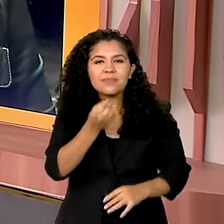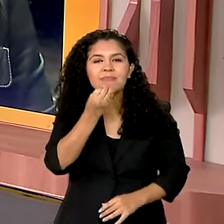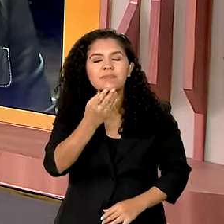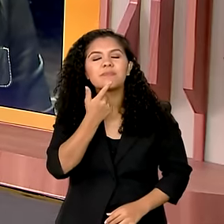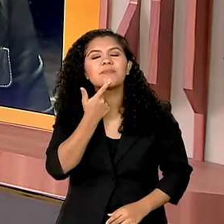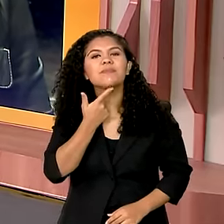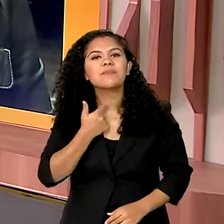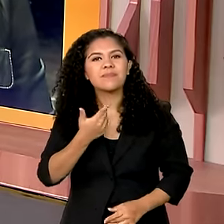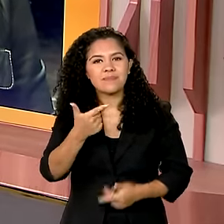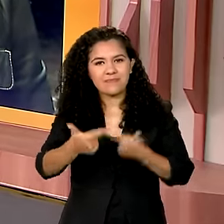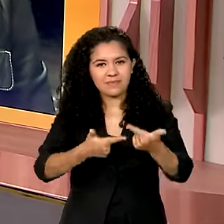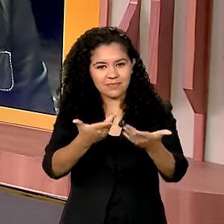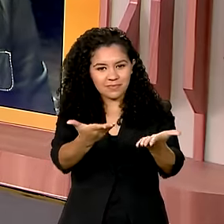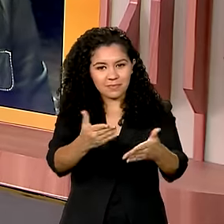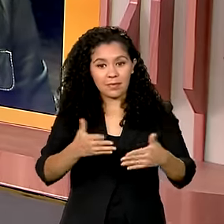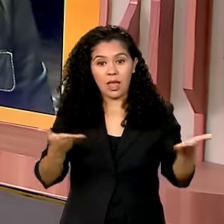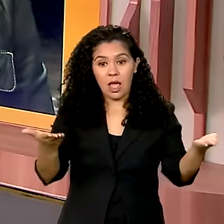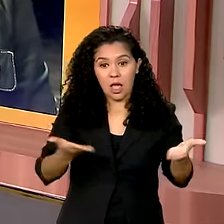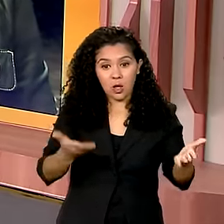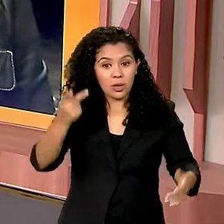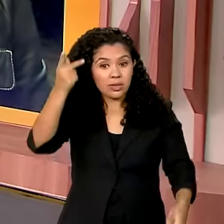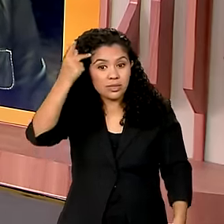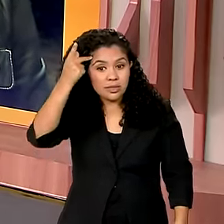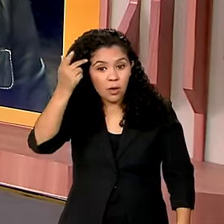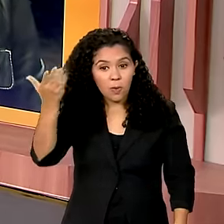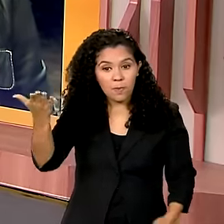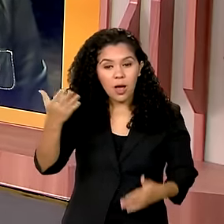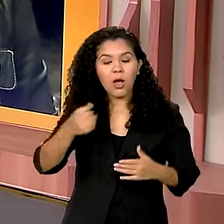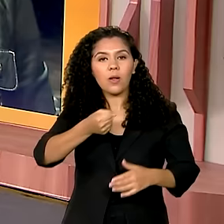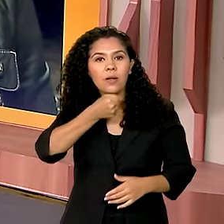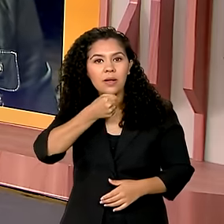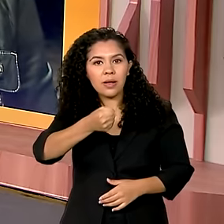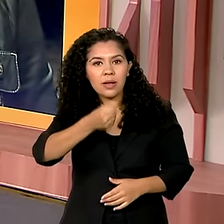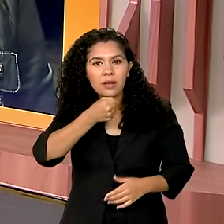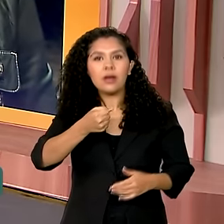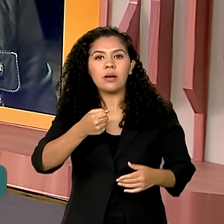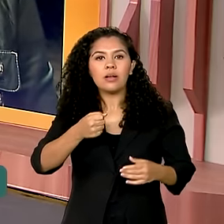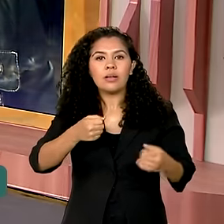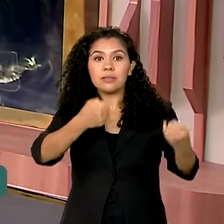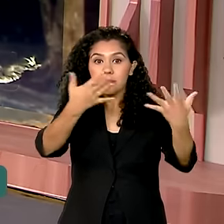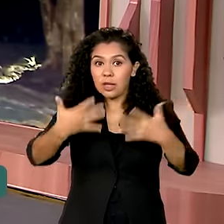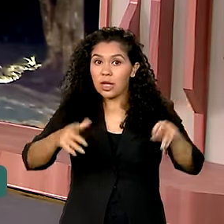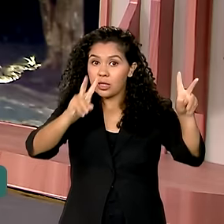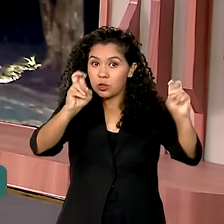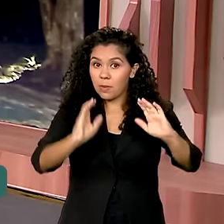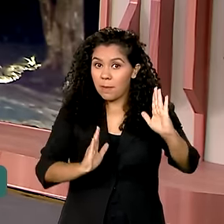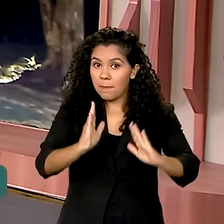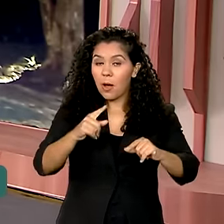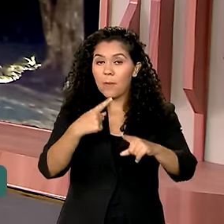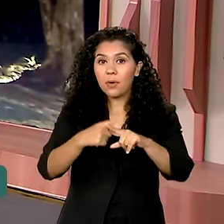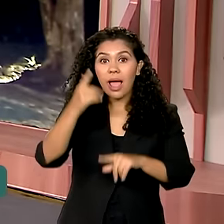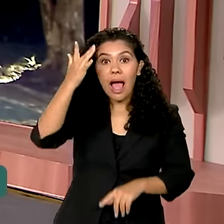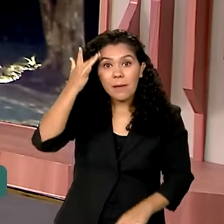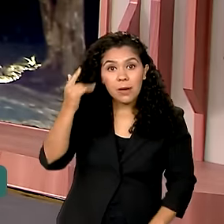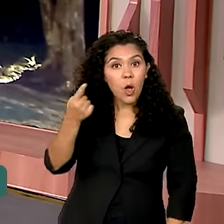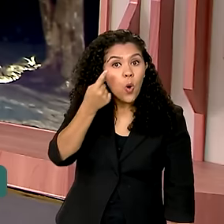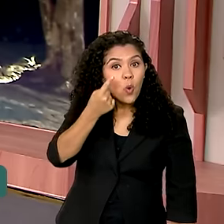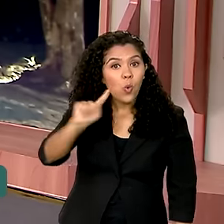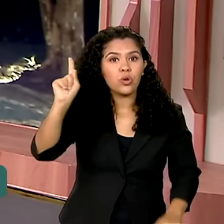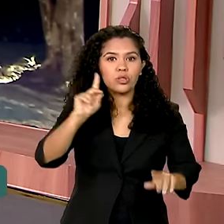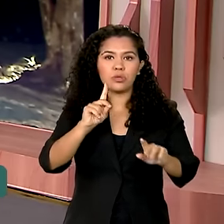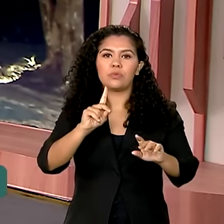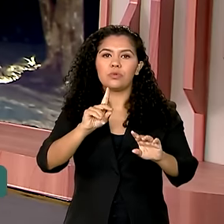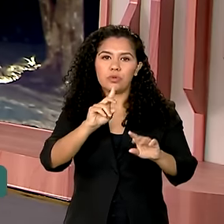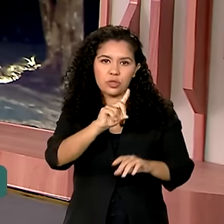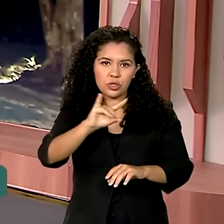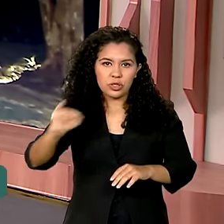você. E olha, do Rio de Janeiro a gente vai para São Paulo falar ainda de prazo, porque amanhã é o último dia para enviar a declaração